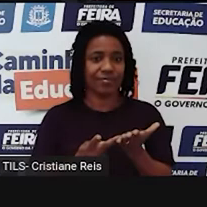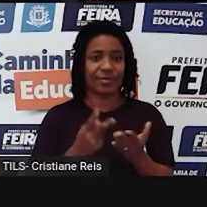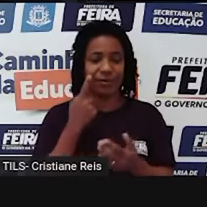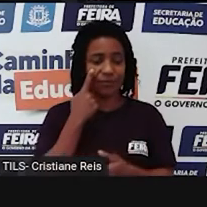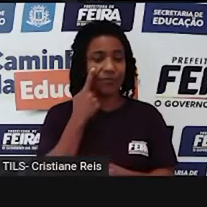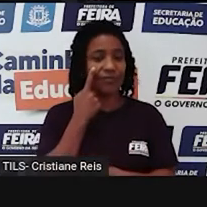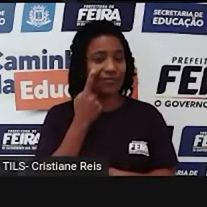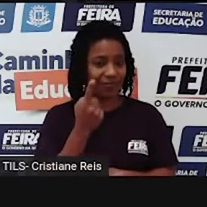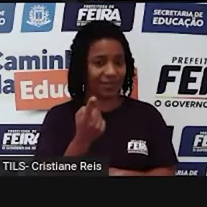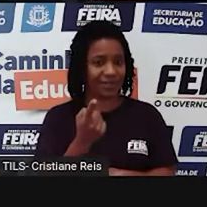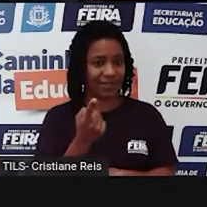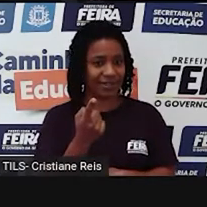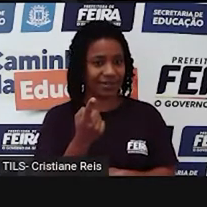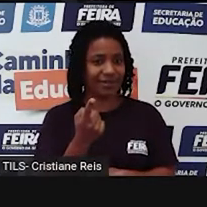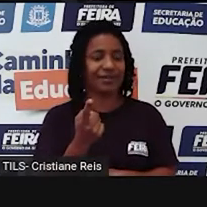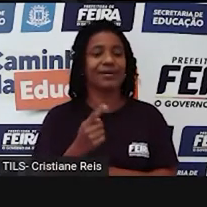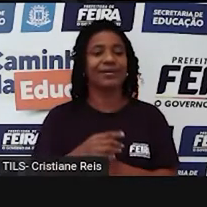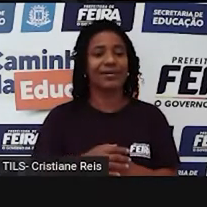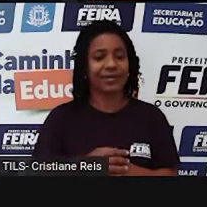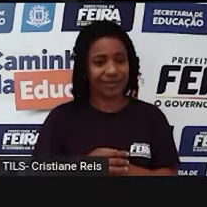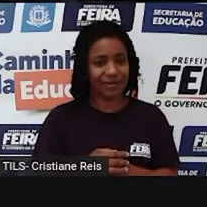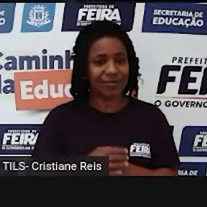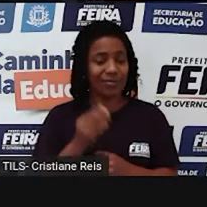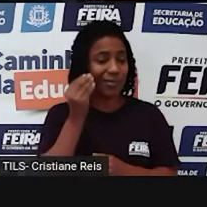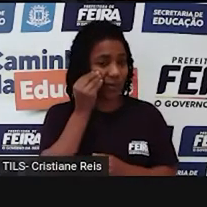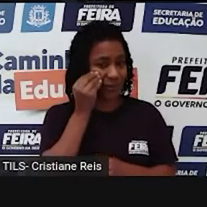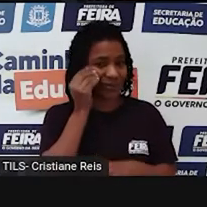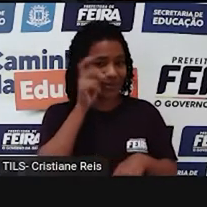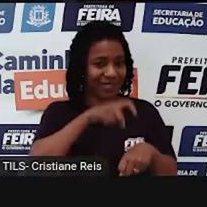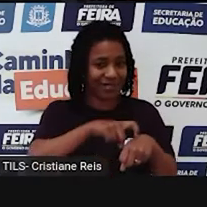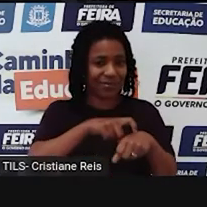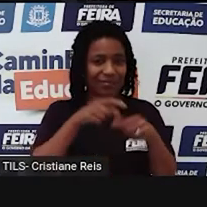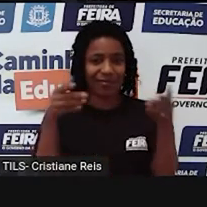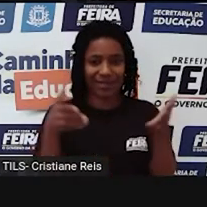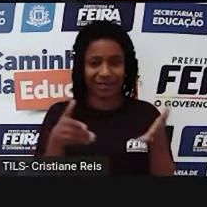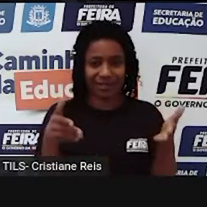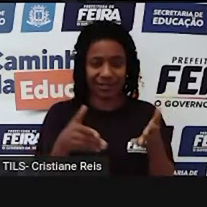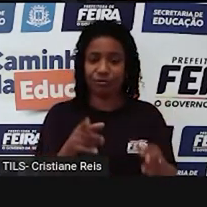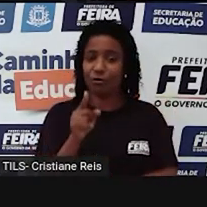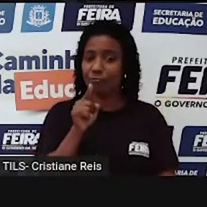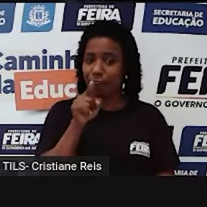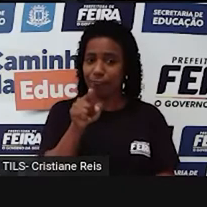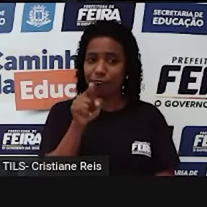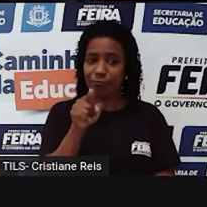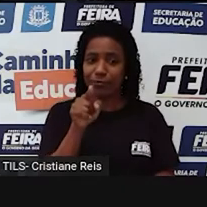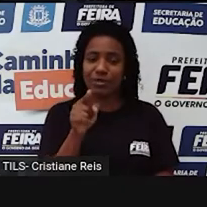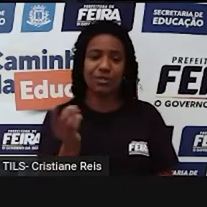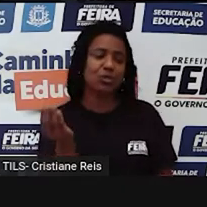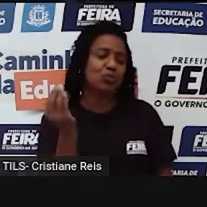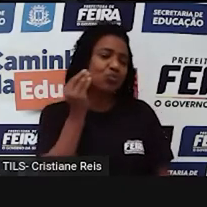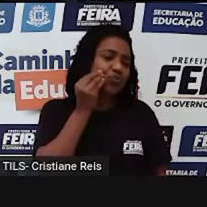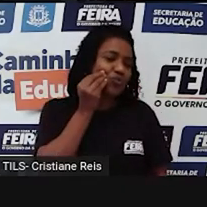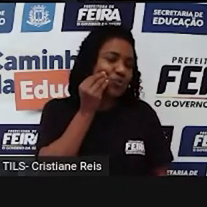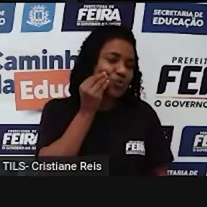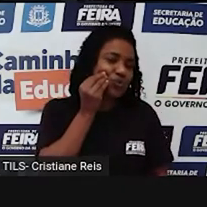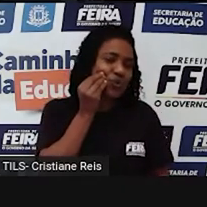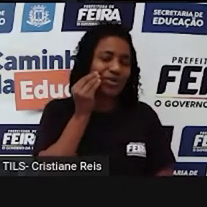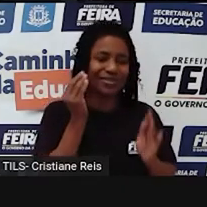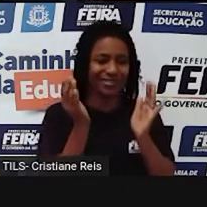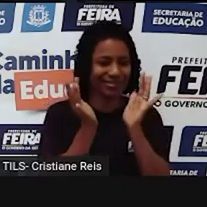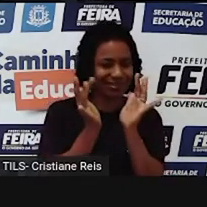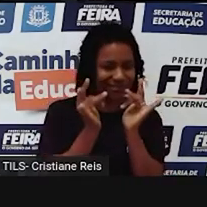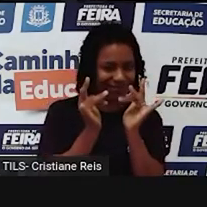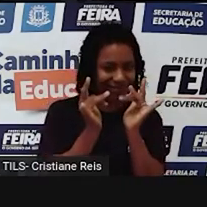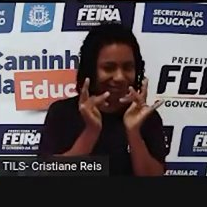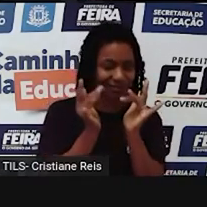ação que foi praticada no presente. Você beija a sua namorada. Mas se eu